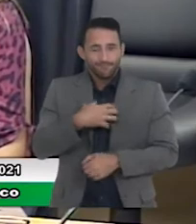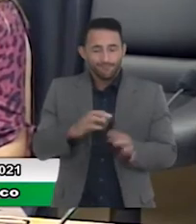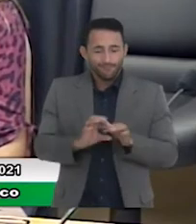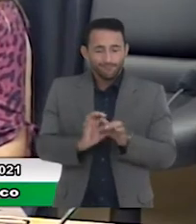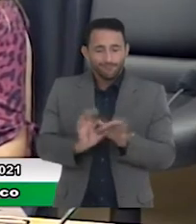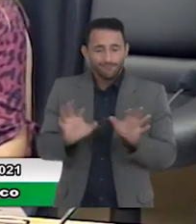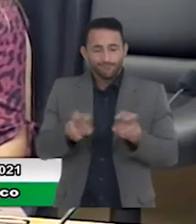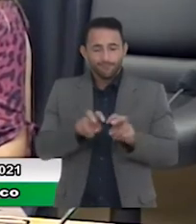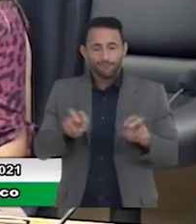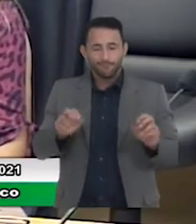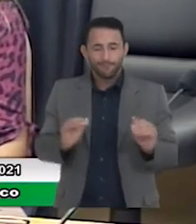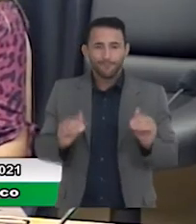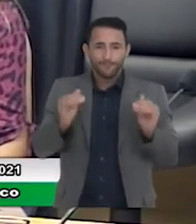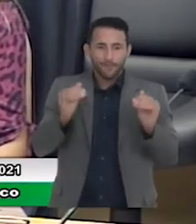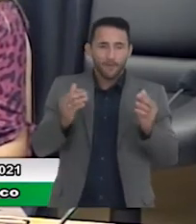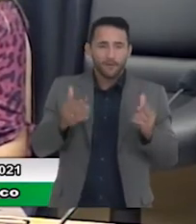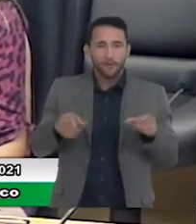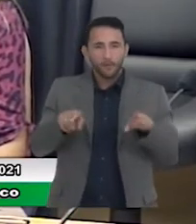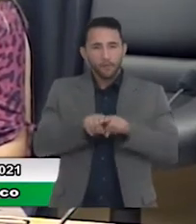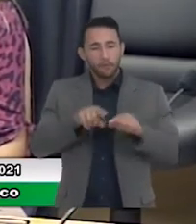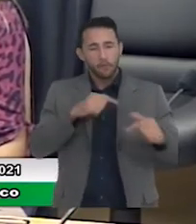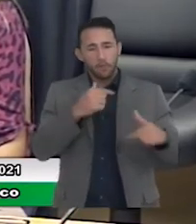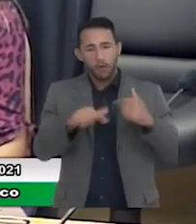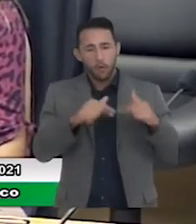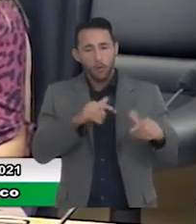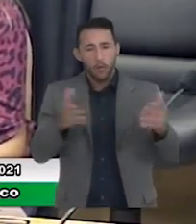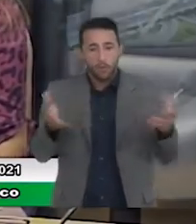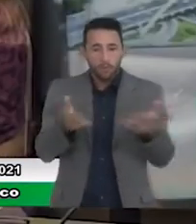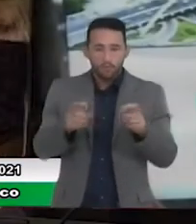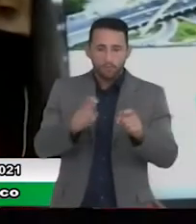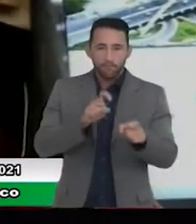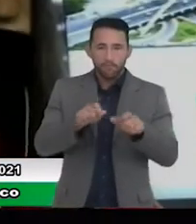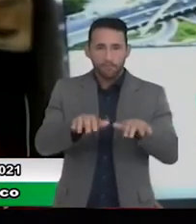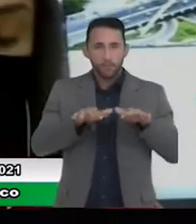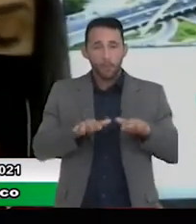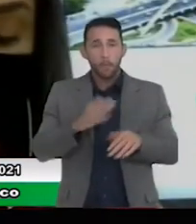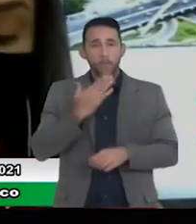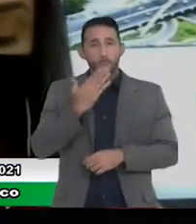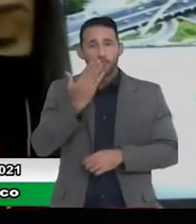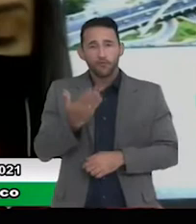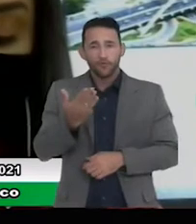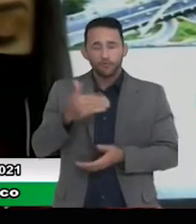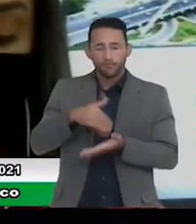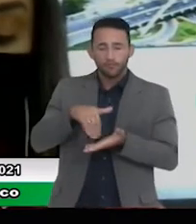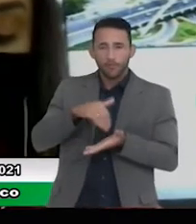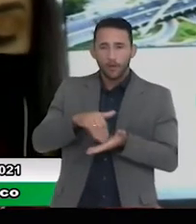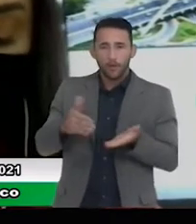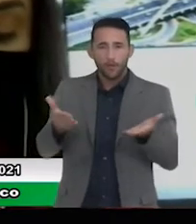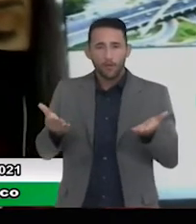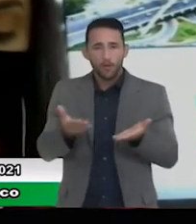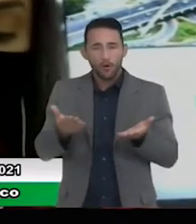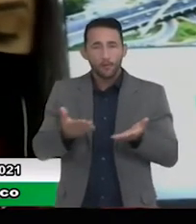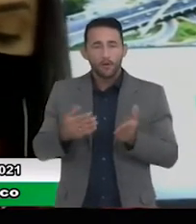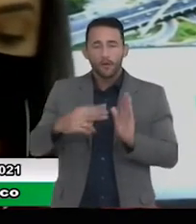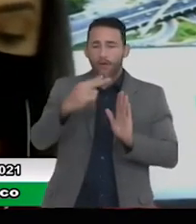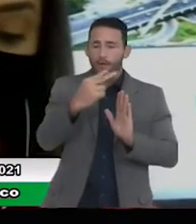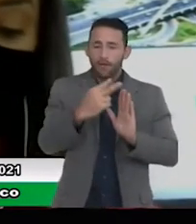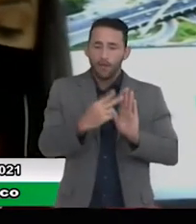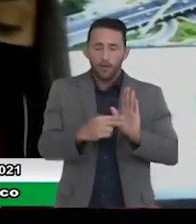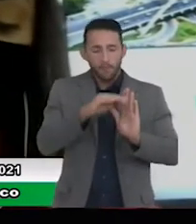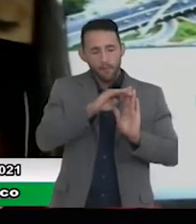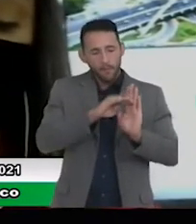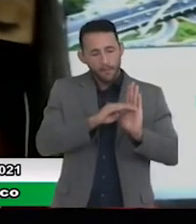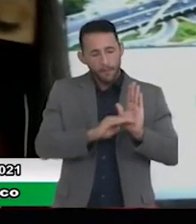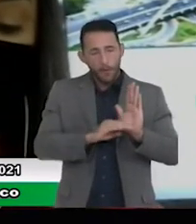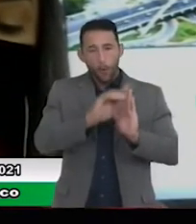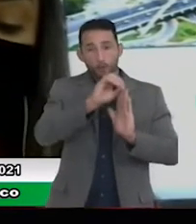da mesa diretora, dos trabalhos desta audiência. Solicito ao senhor secretário que proceda à leitura do